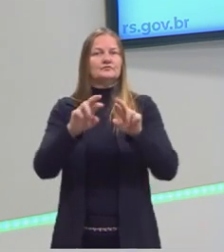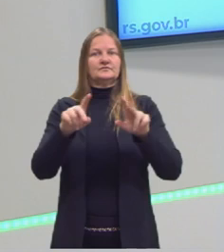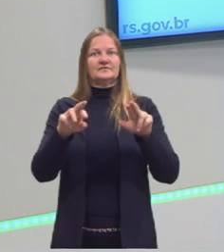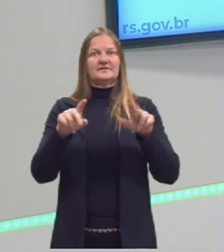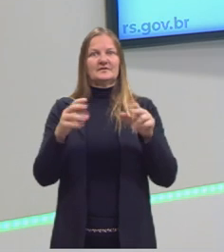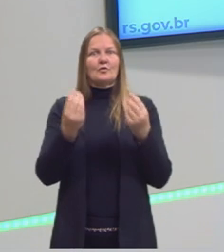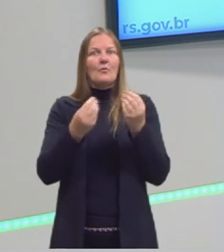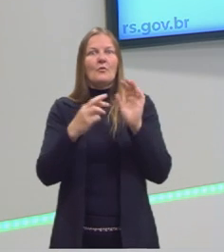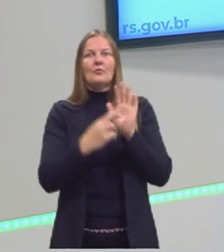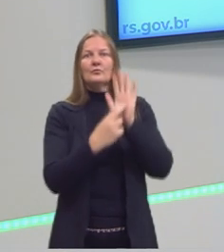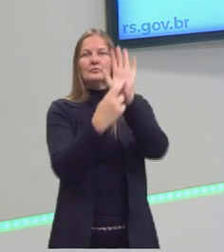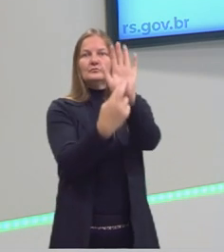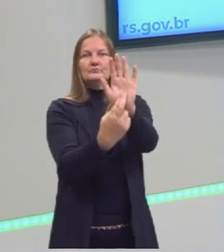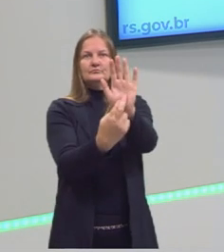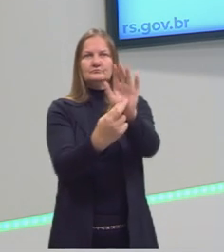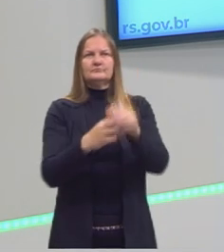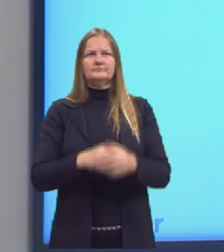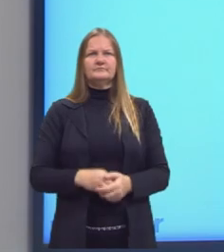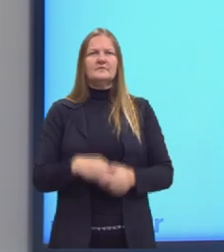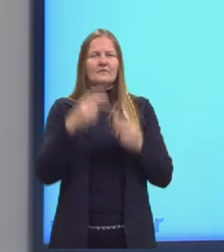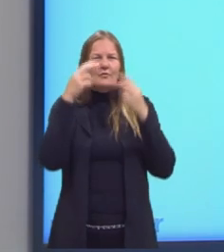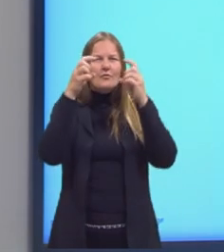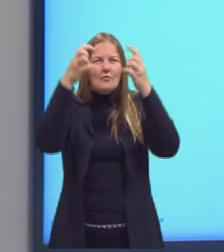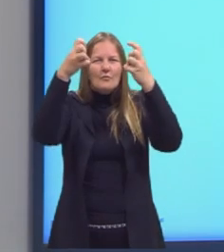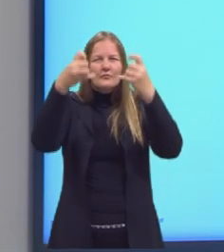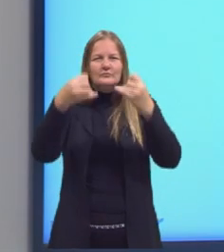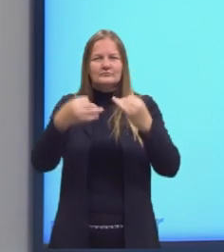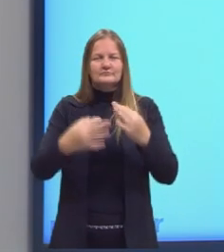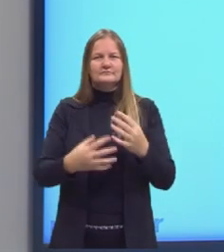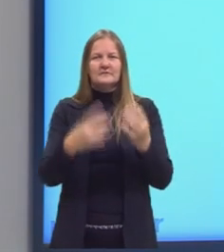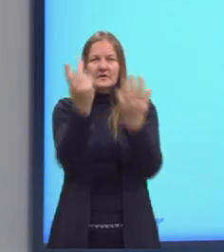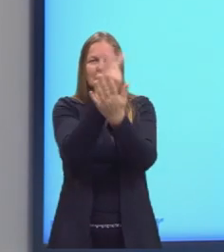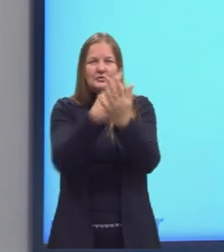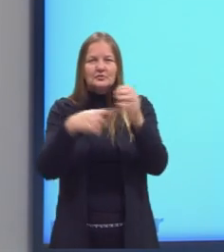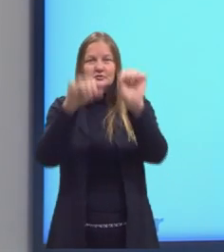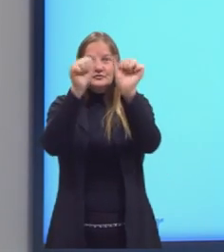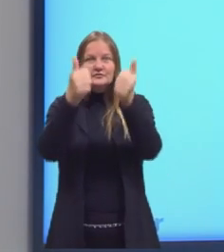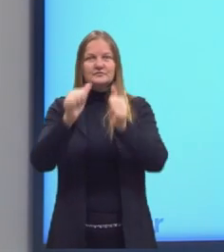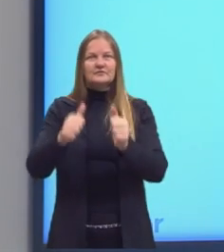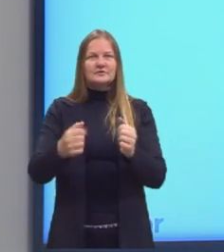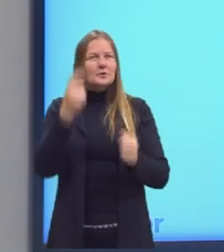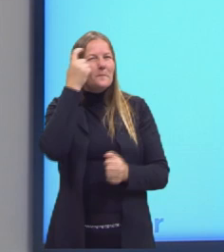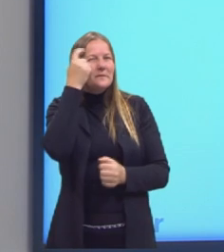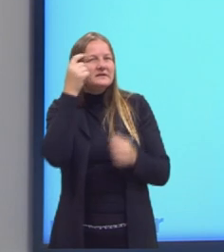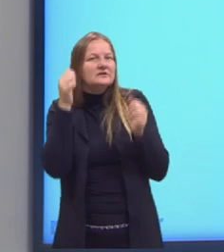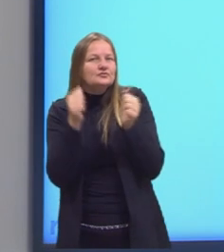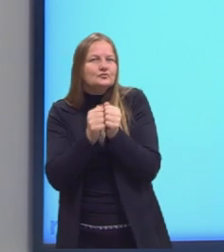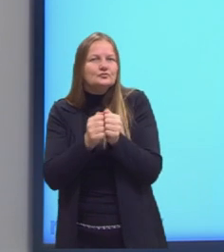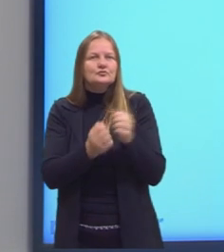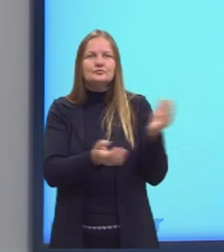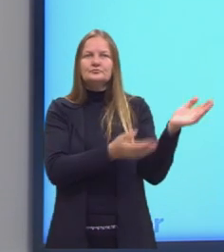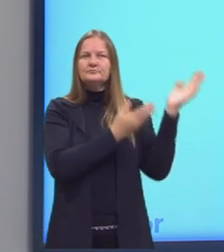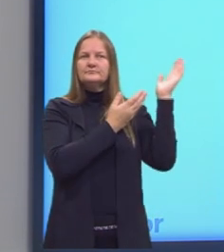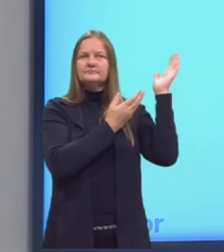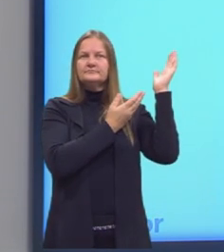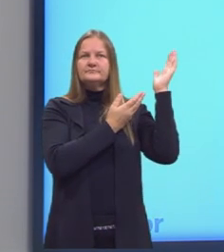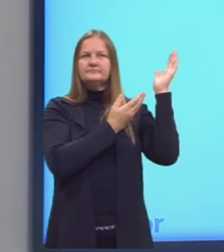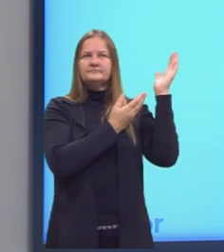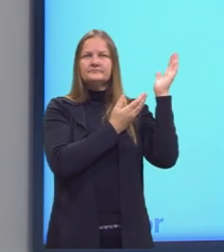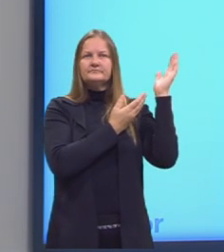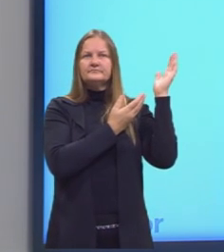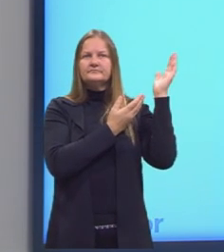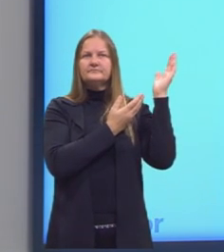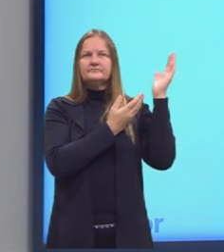como é que eu represento isso? Então, eu trouxe aqui, tá? Algumas imagens para a gente pensar juntos. O que que temos nessas